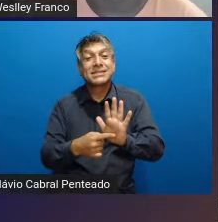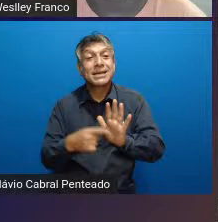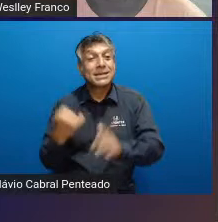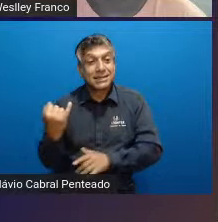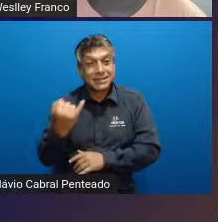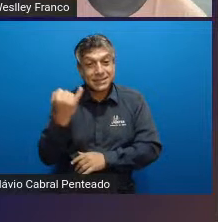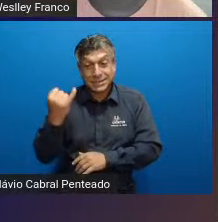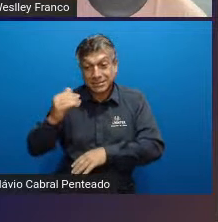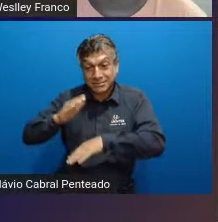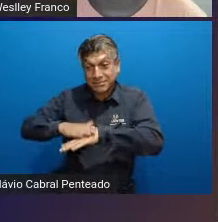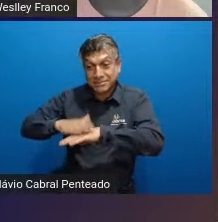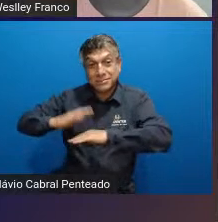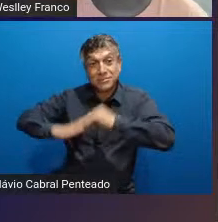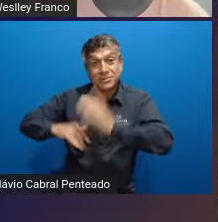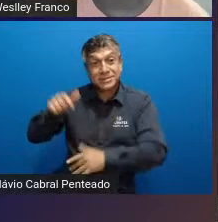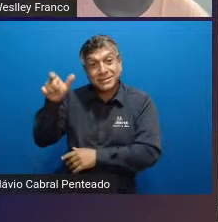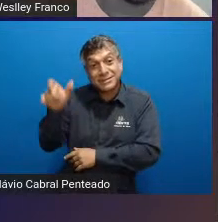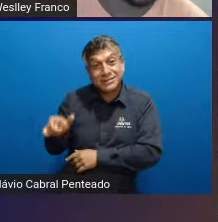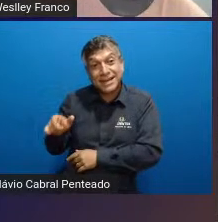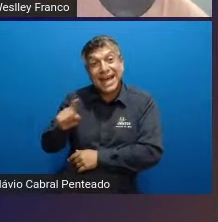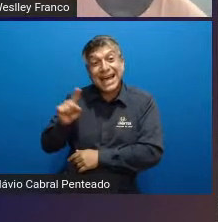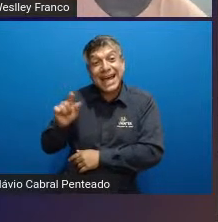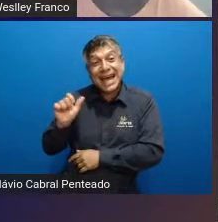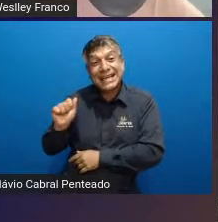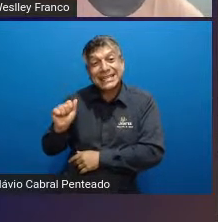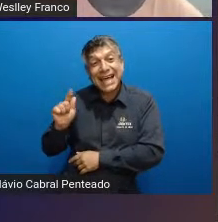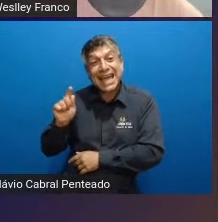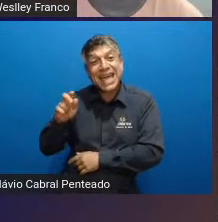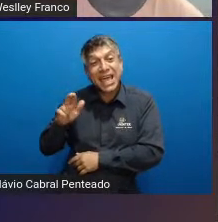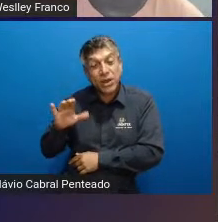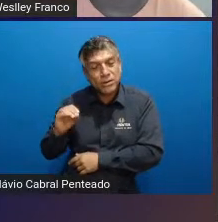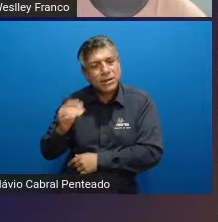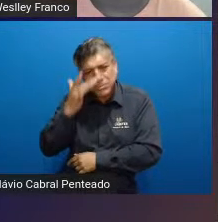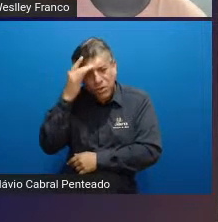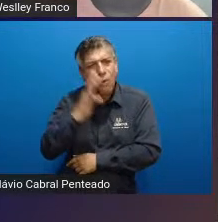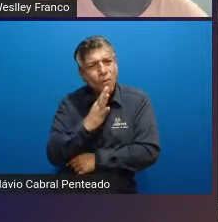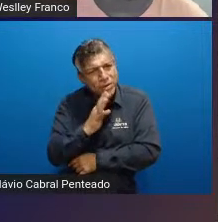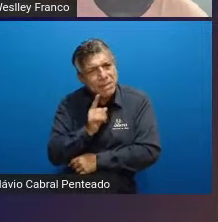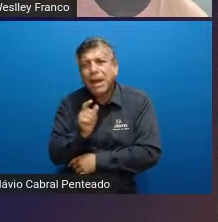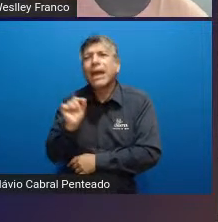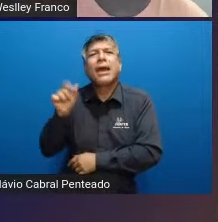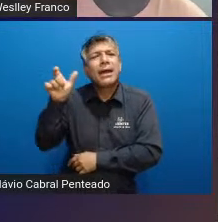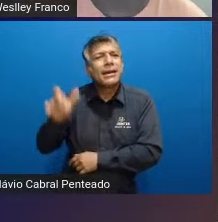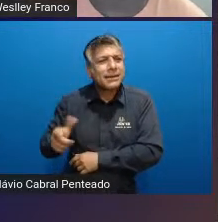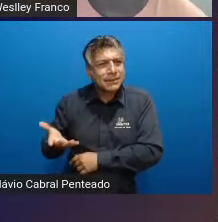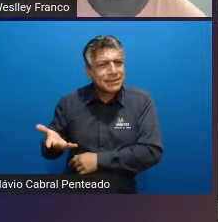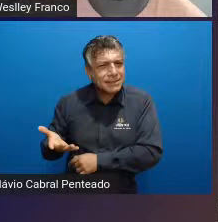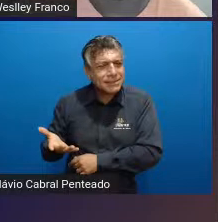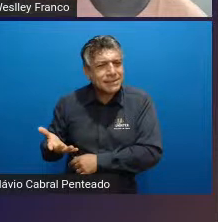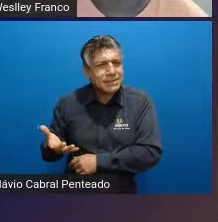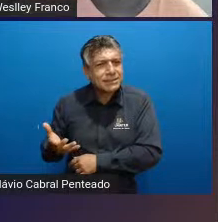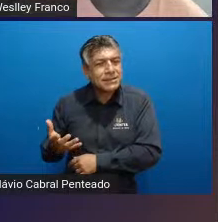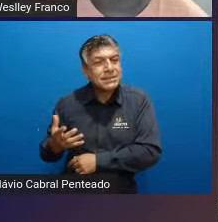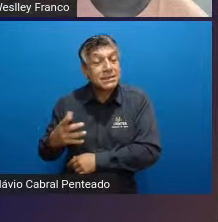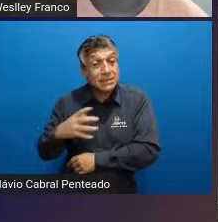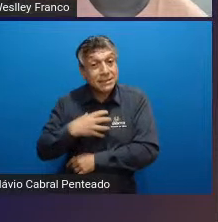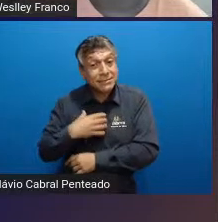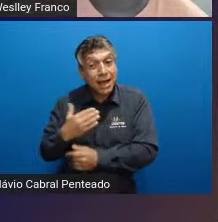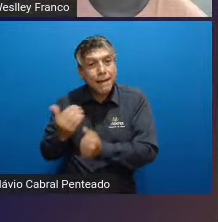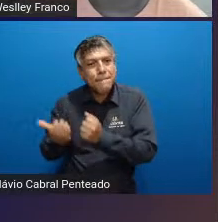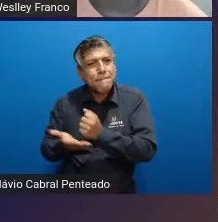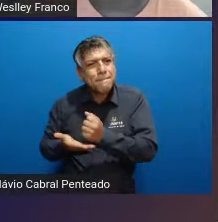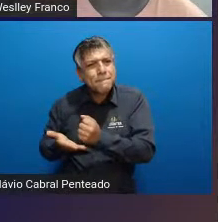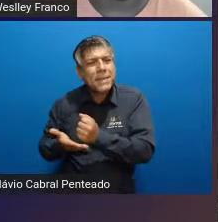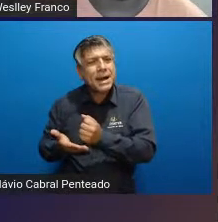de zagueiro porque as pessoas precisam conhecer mais e saber os aspectos fundantes ali desta